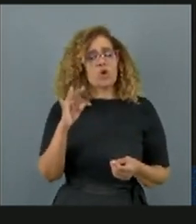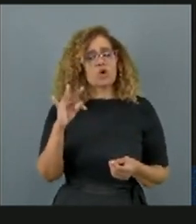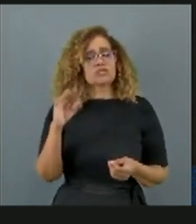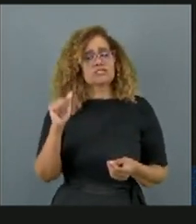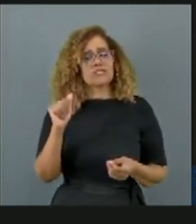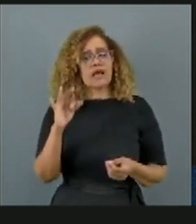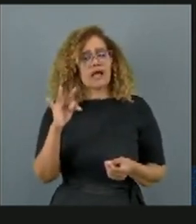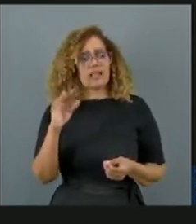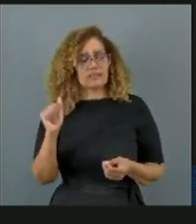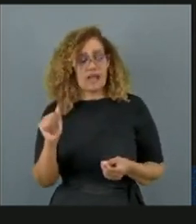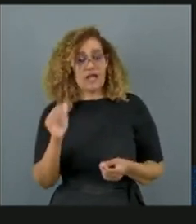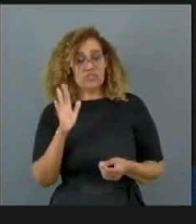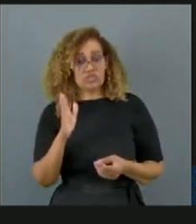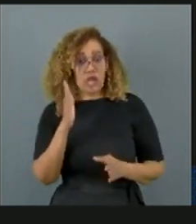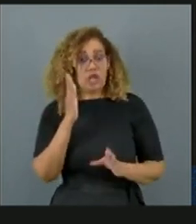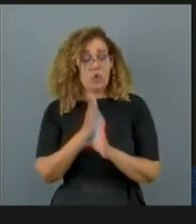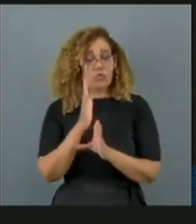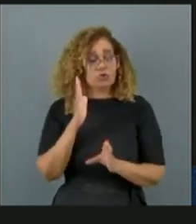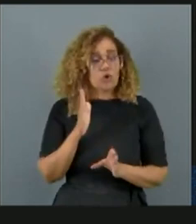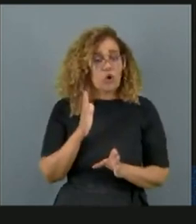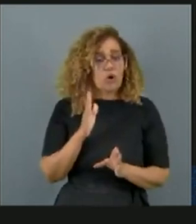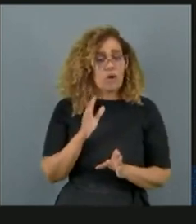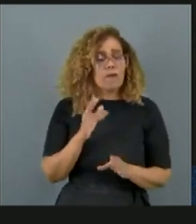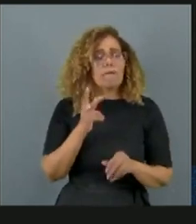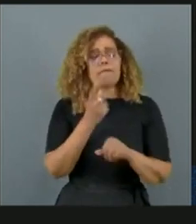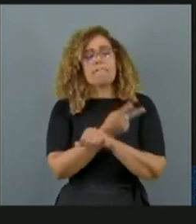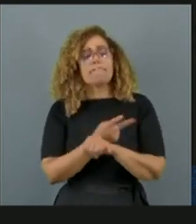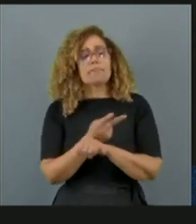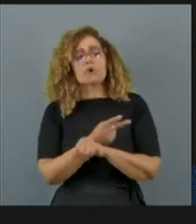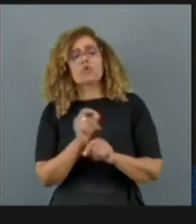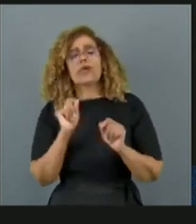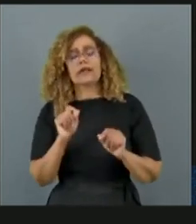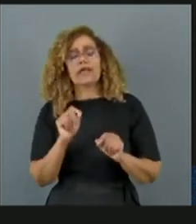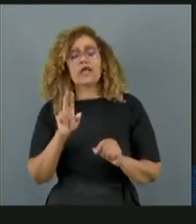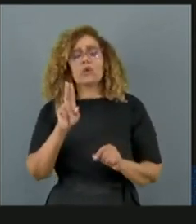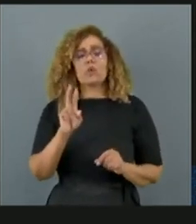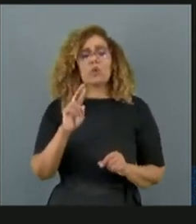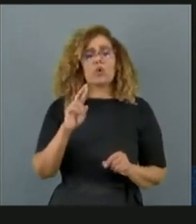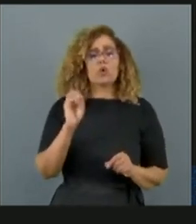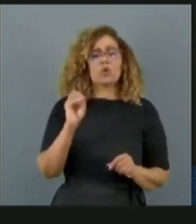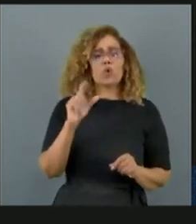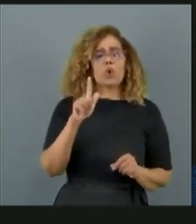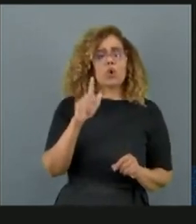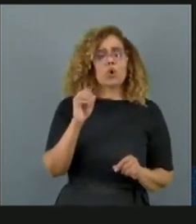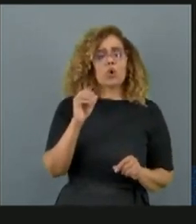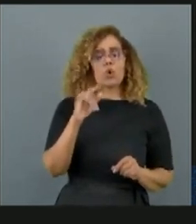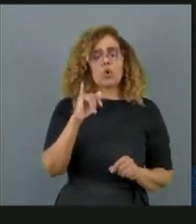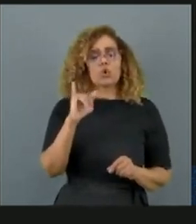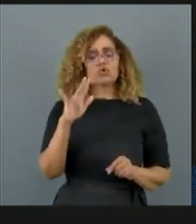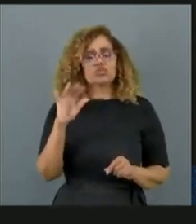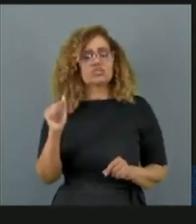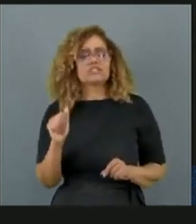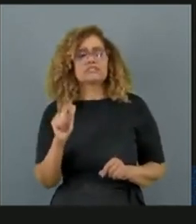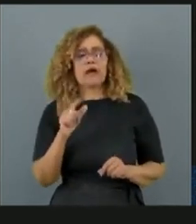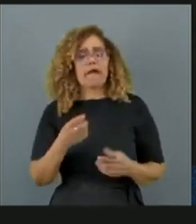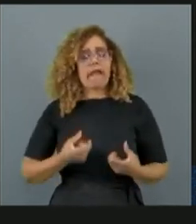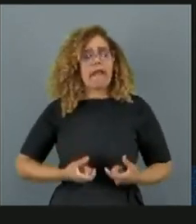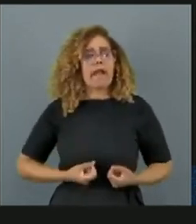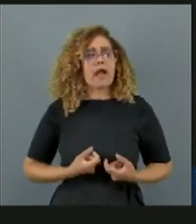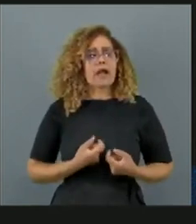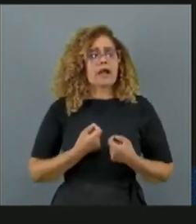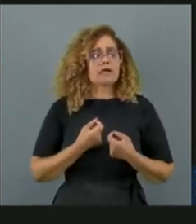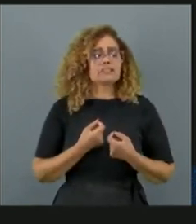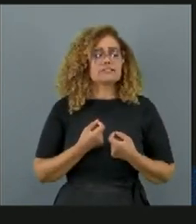detectou, quem que a gente procura? Um urologista. Por quê? Porque é um câncer de próstata.